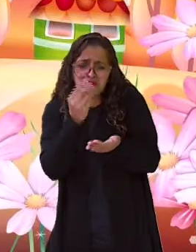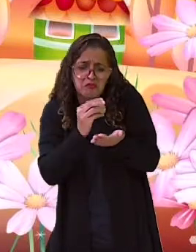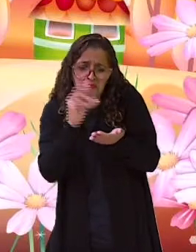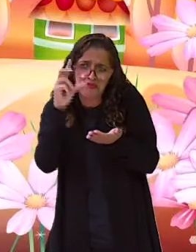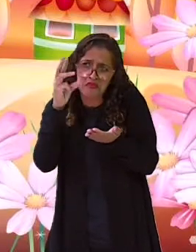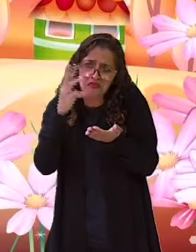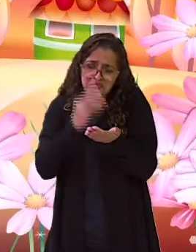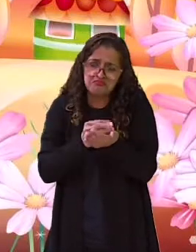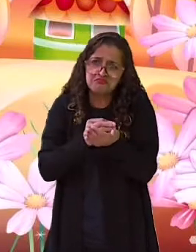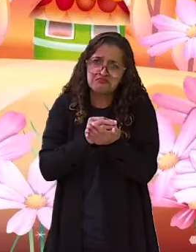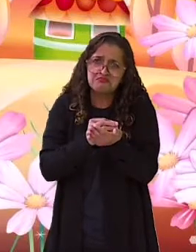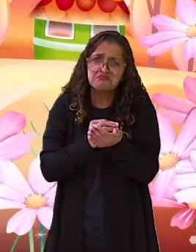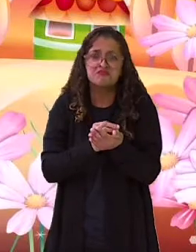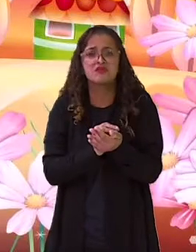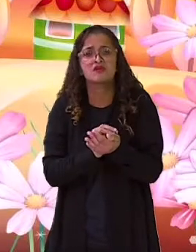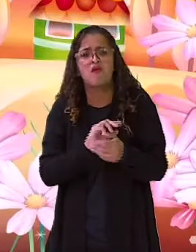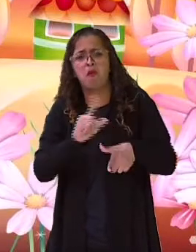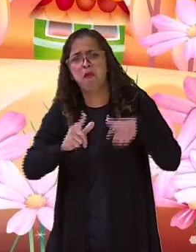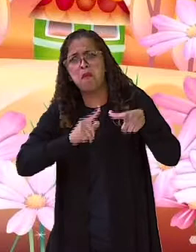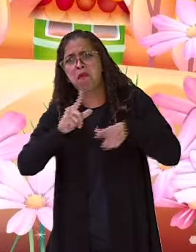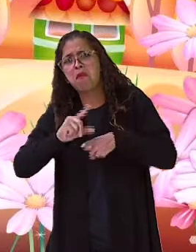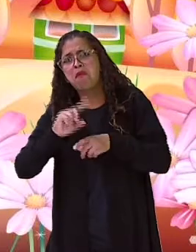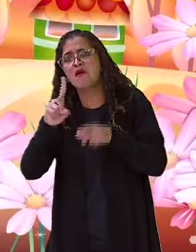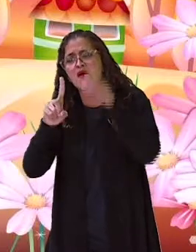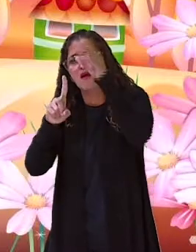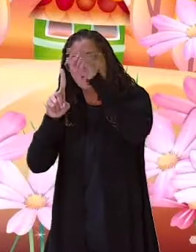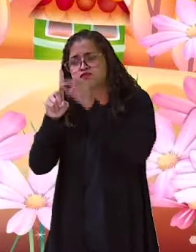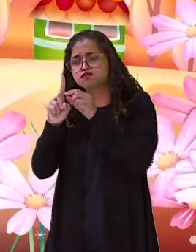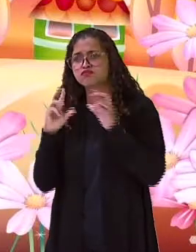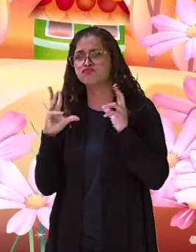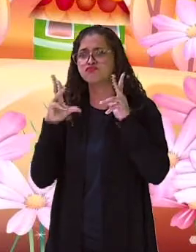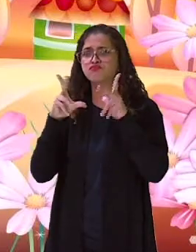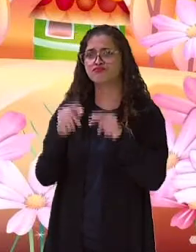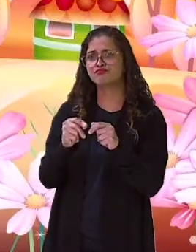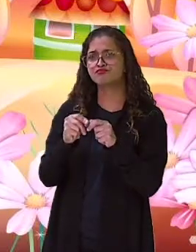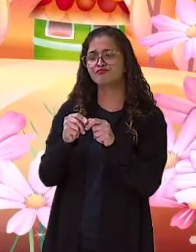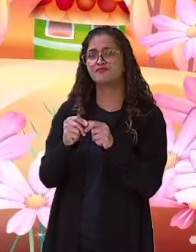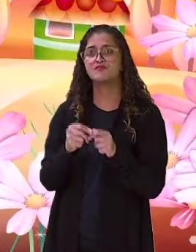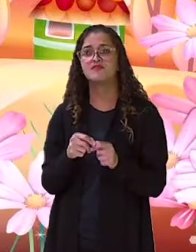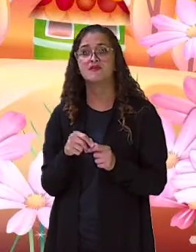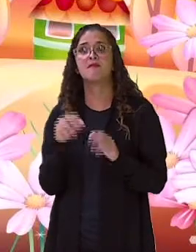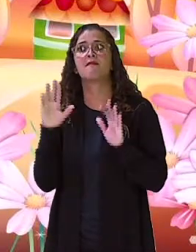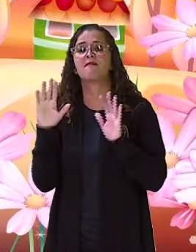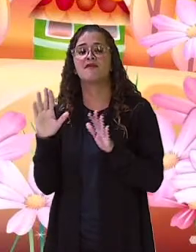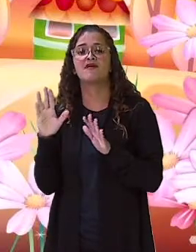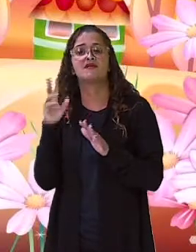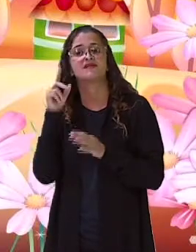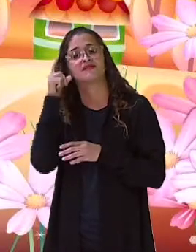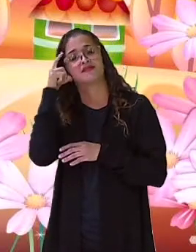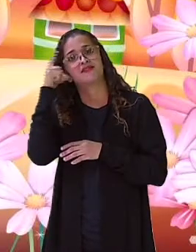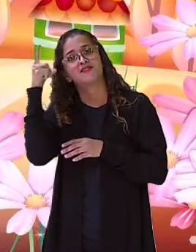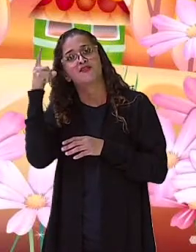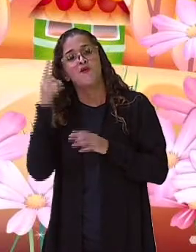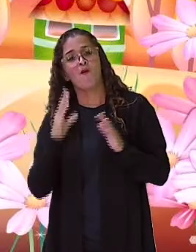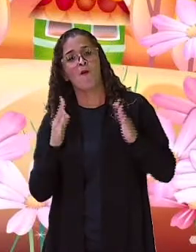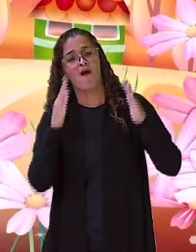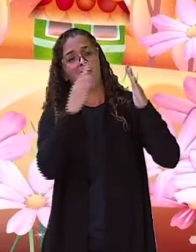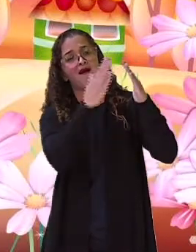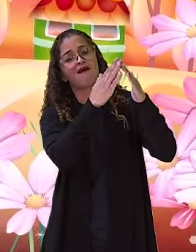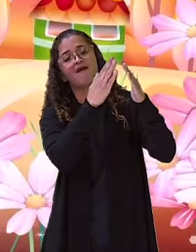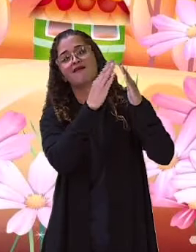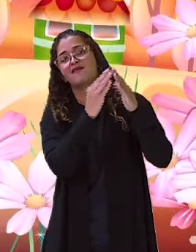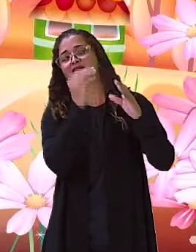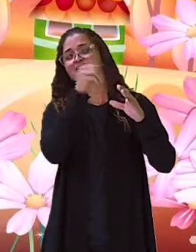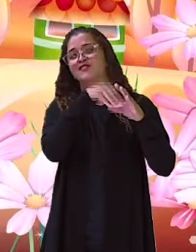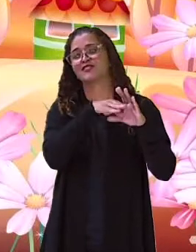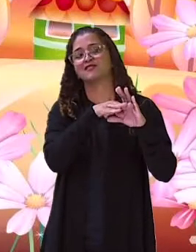O homem trotava pensando na surpresa de chegar em casa cheio de carne. O homem brilharia imaginava o